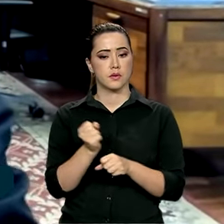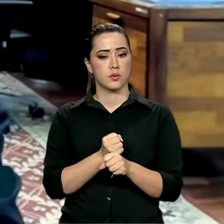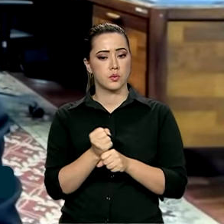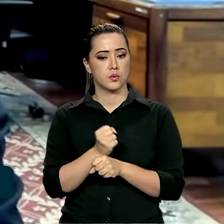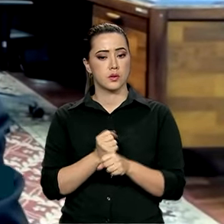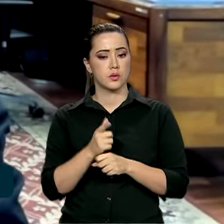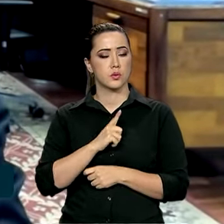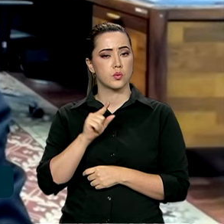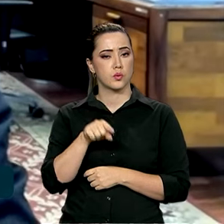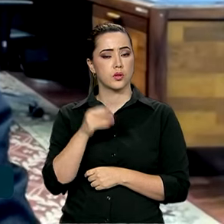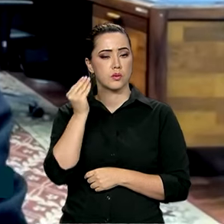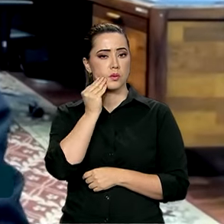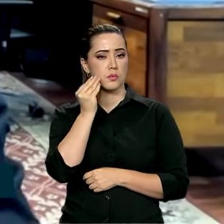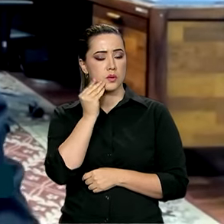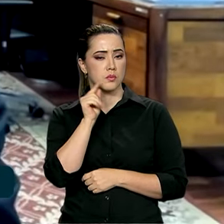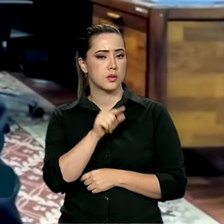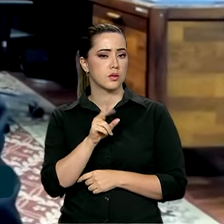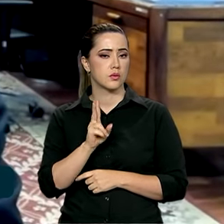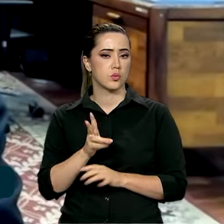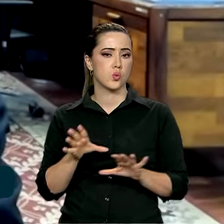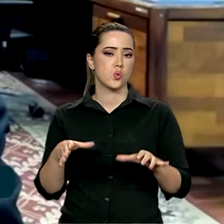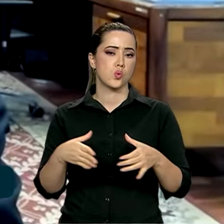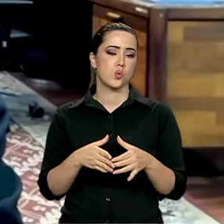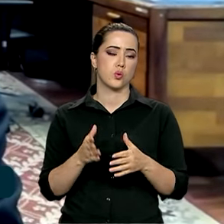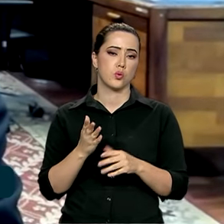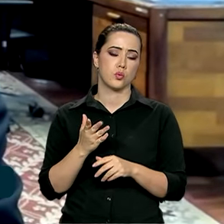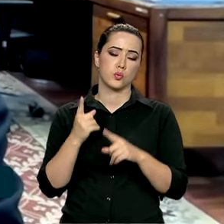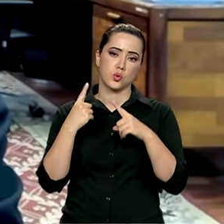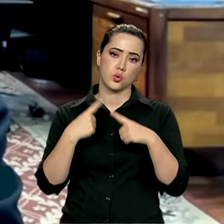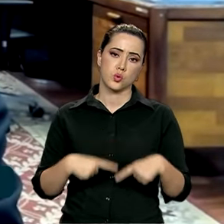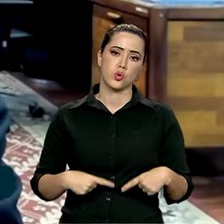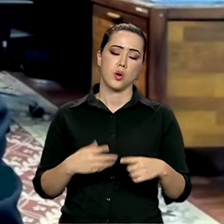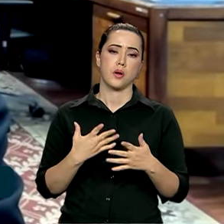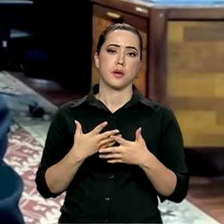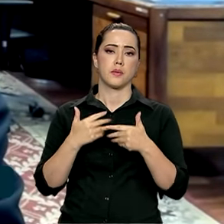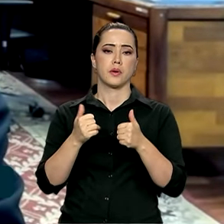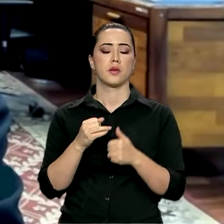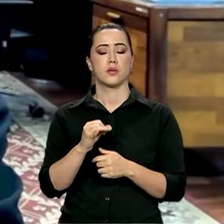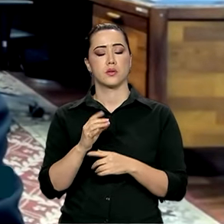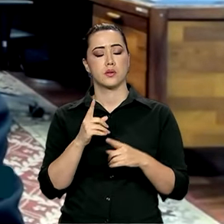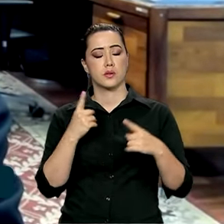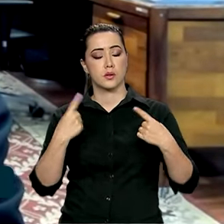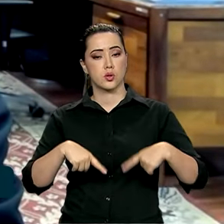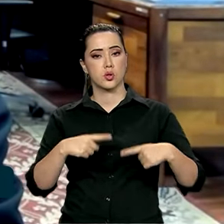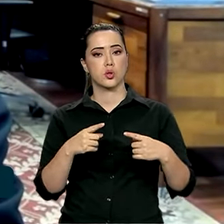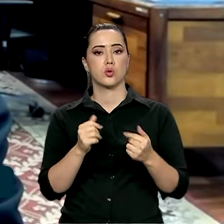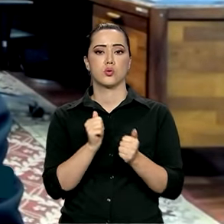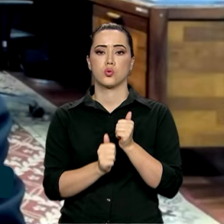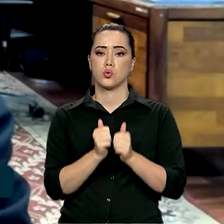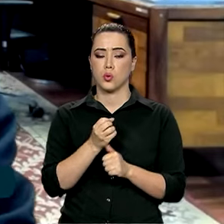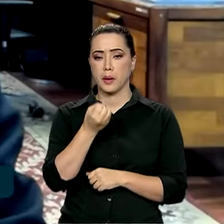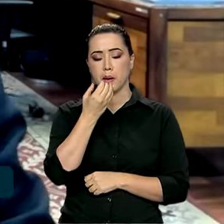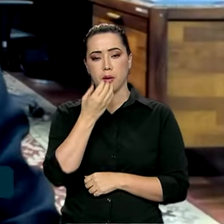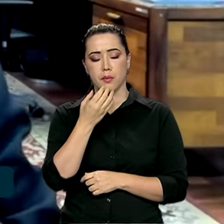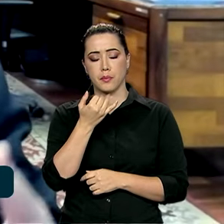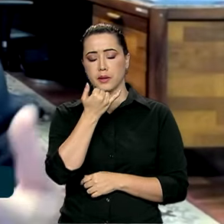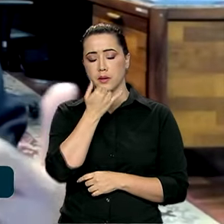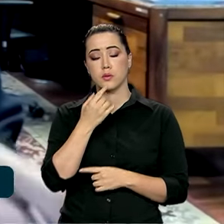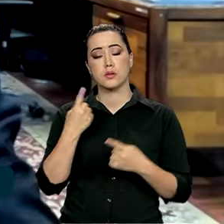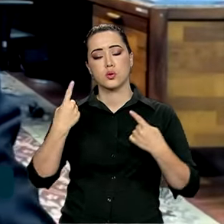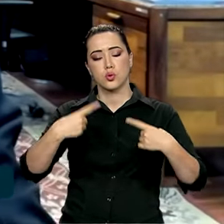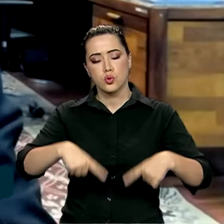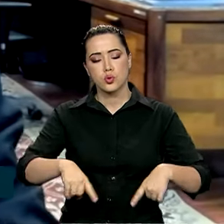treinamento. Um time vai jogar melhor se treinar bem, se utilizar todo o processo do período